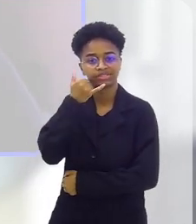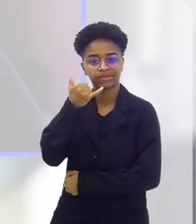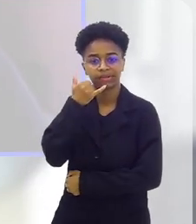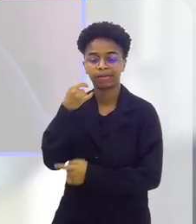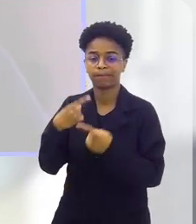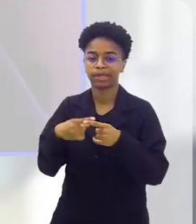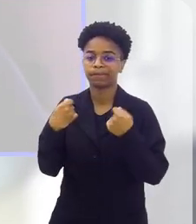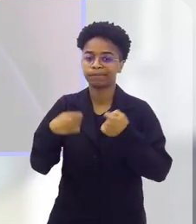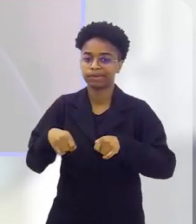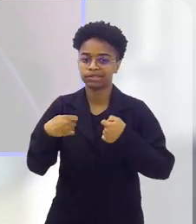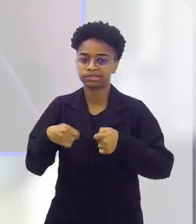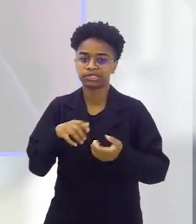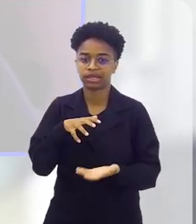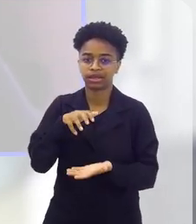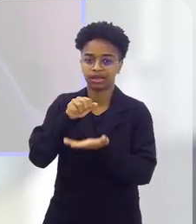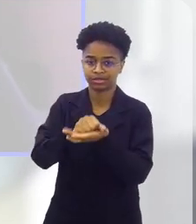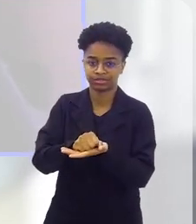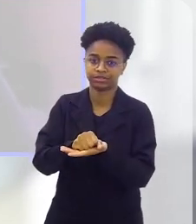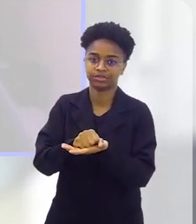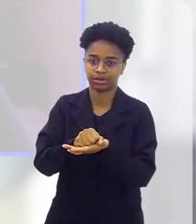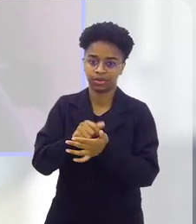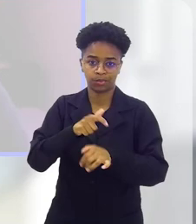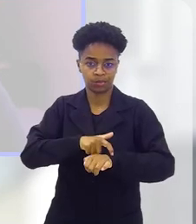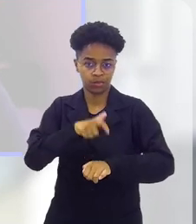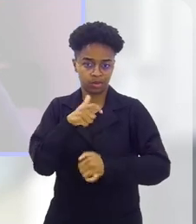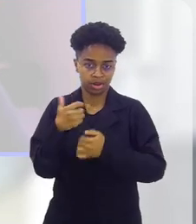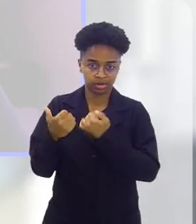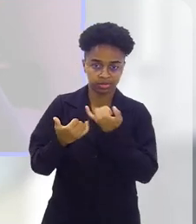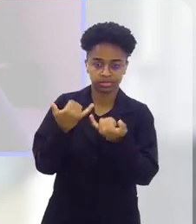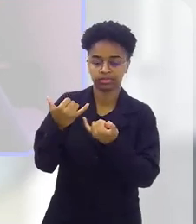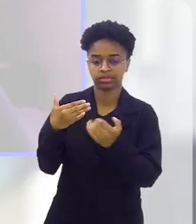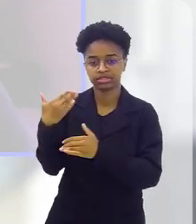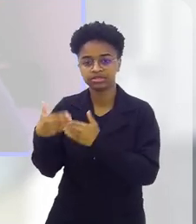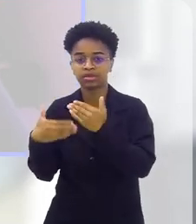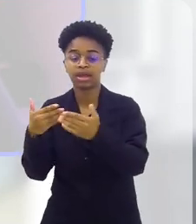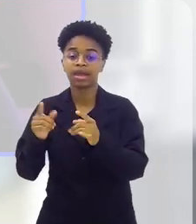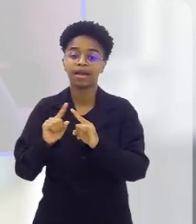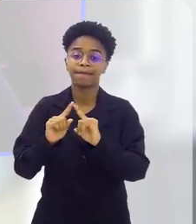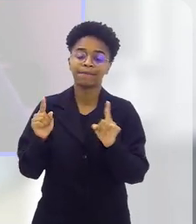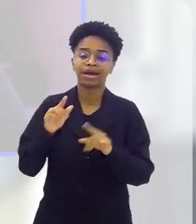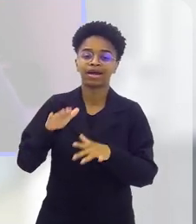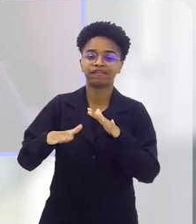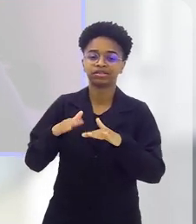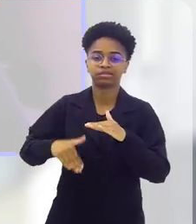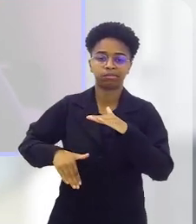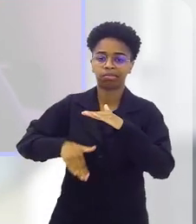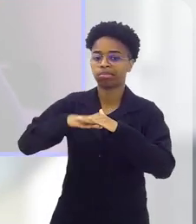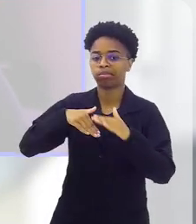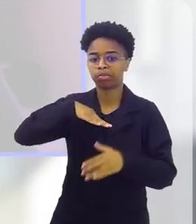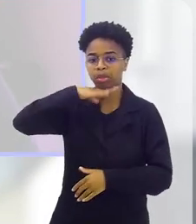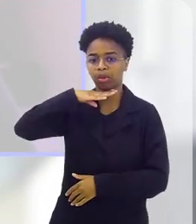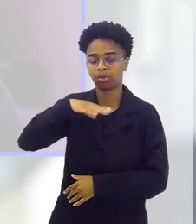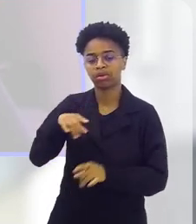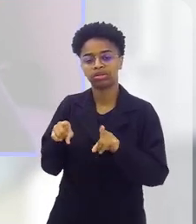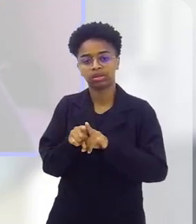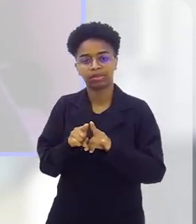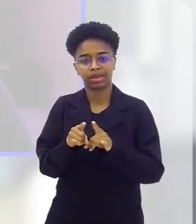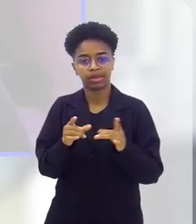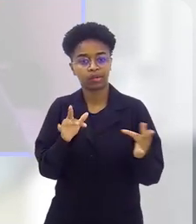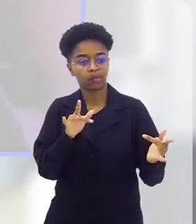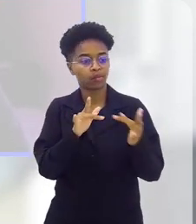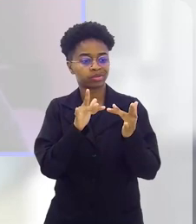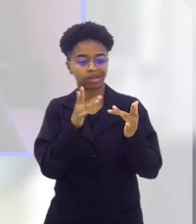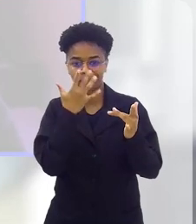celular, porque ela precisa de alguma maneira ou de outra registrar o momento daquele desenvolvimento, só que às vezes isso fica demasiado também e